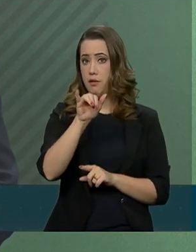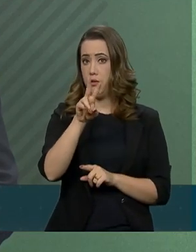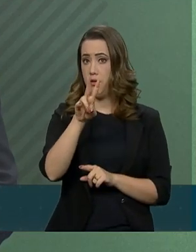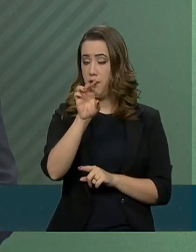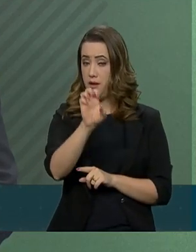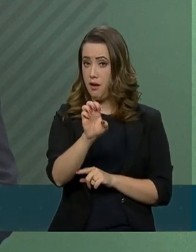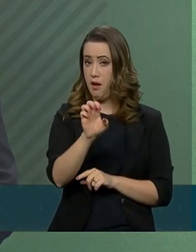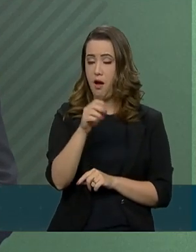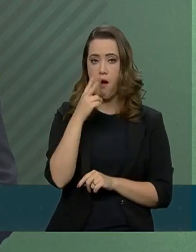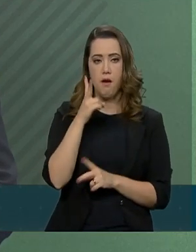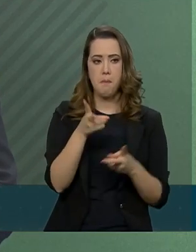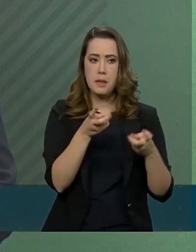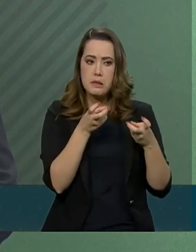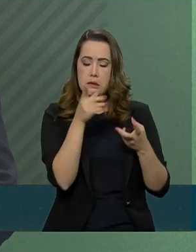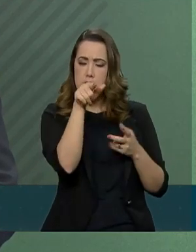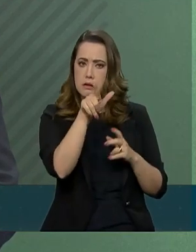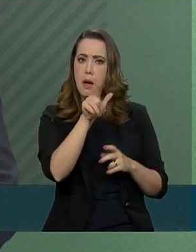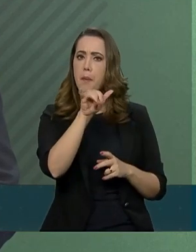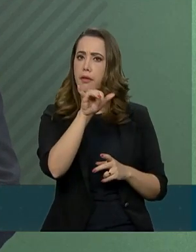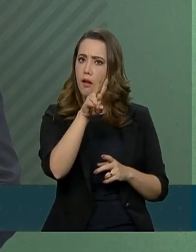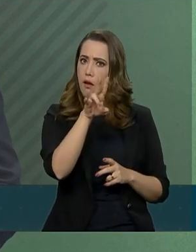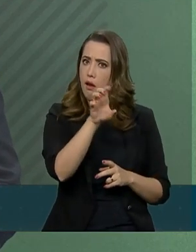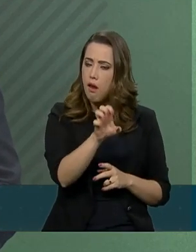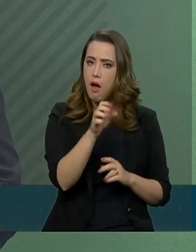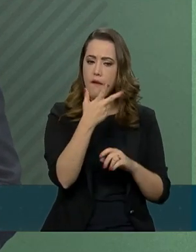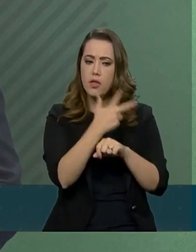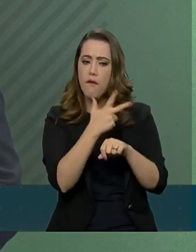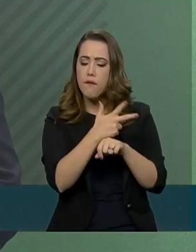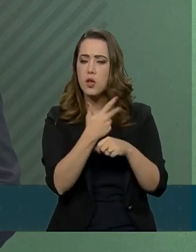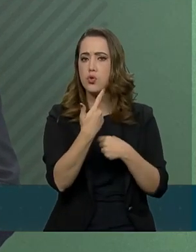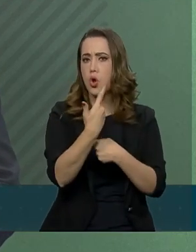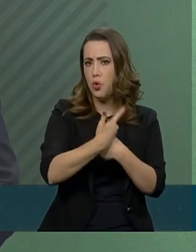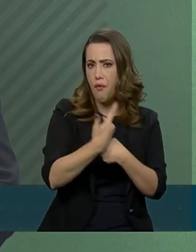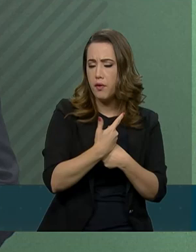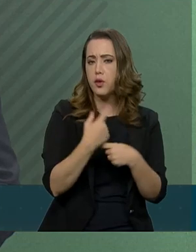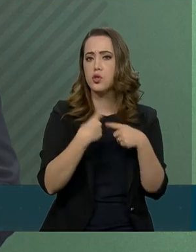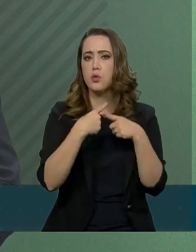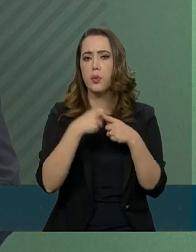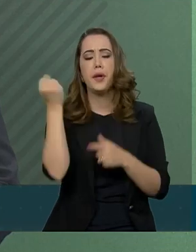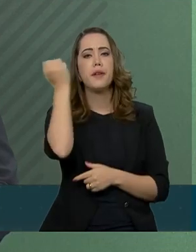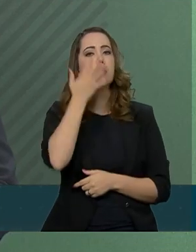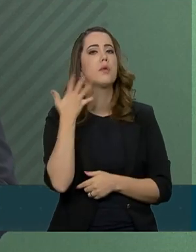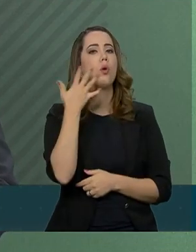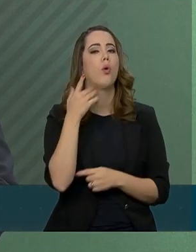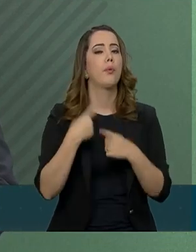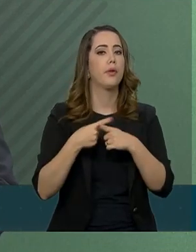ele explicita um pouco mais profundamente por que ele fez essa declaração.